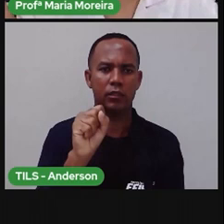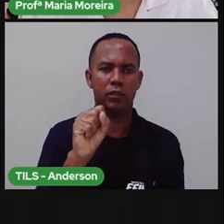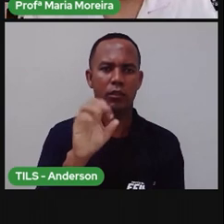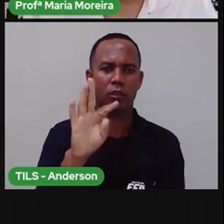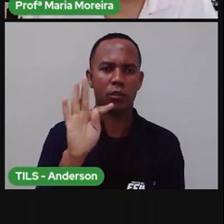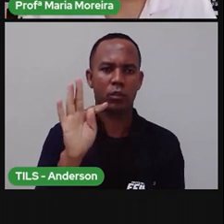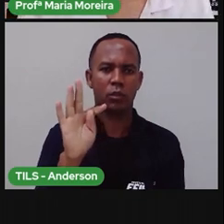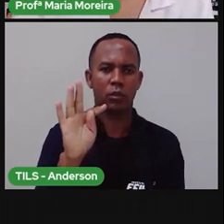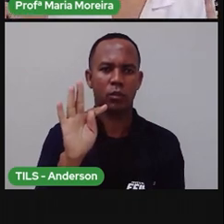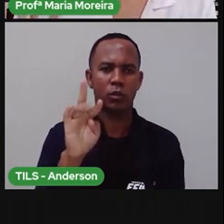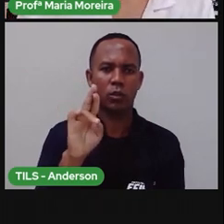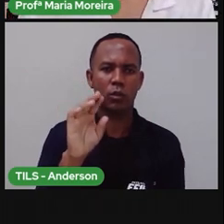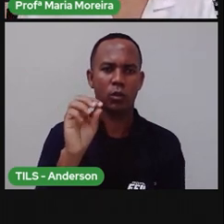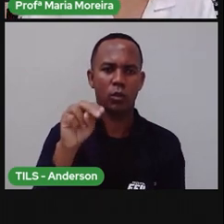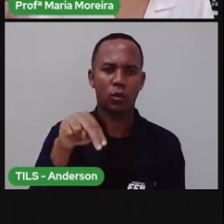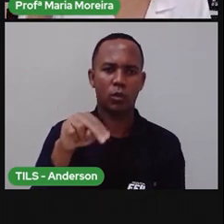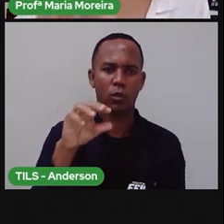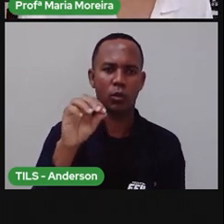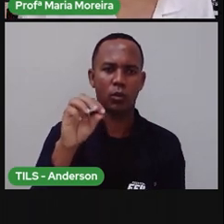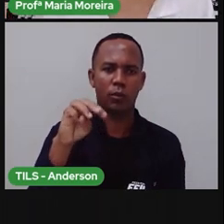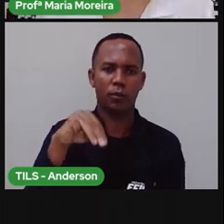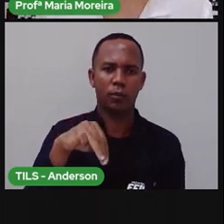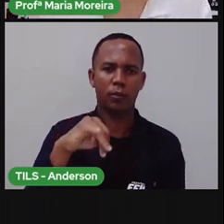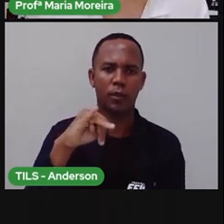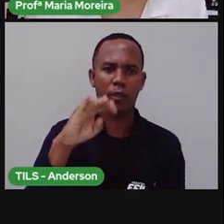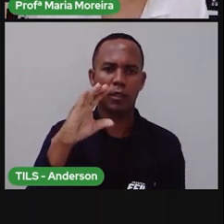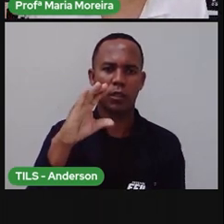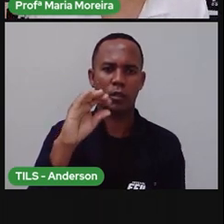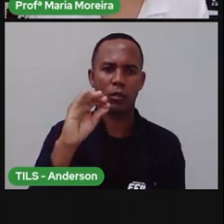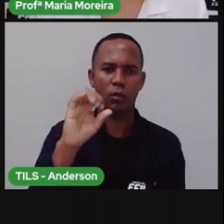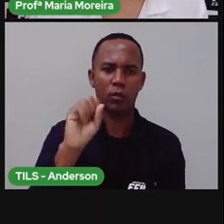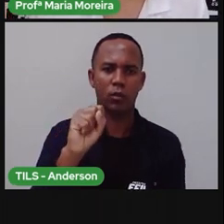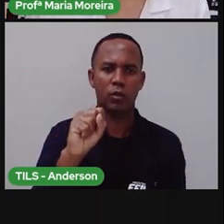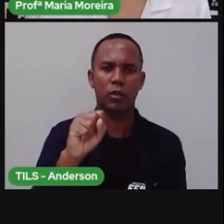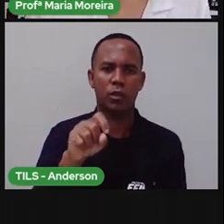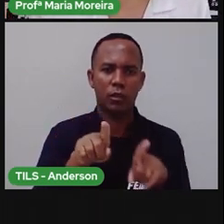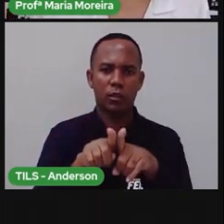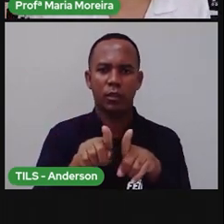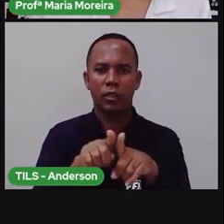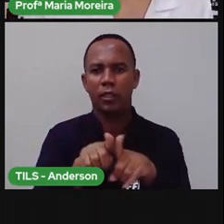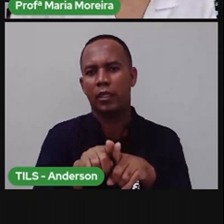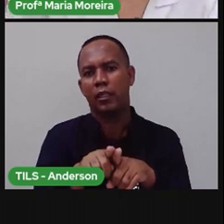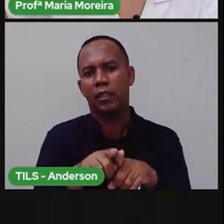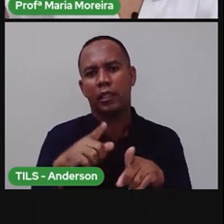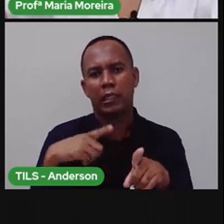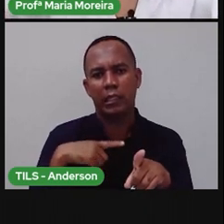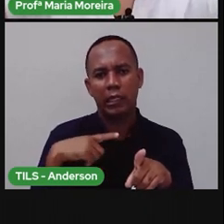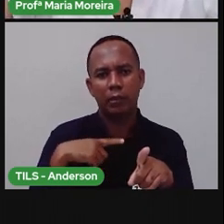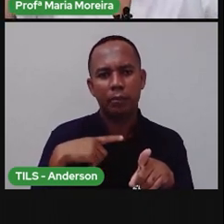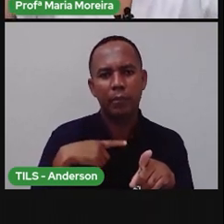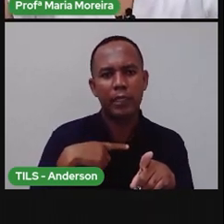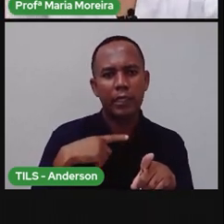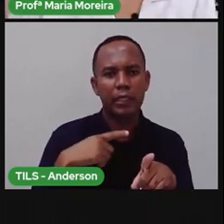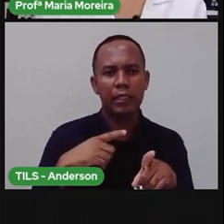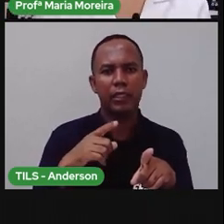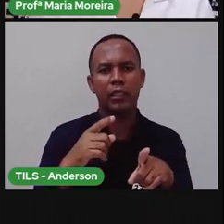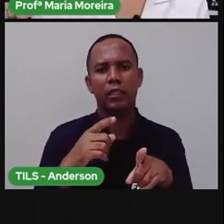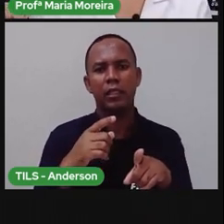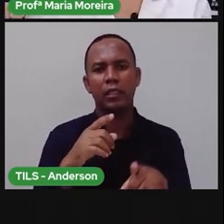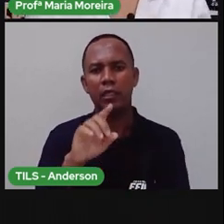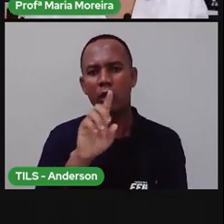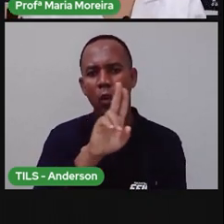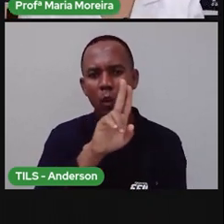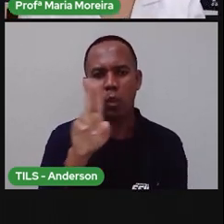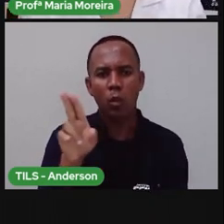são nomes, na verdade, bem difíceis e que a gente não vai falar sobre eles agora. Por quê? Isso é assunto pra uma série mais